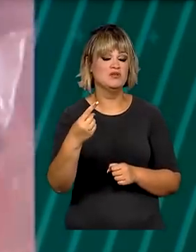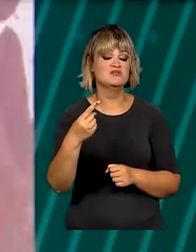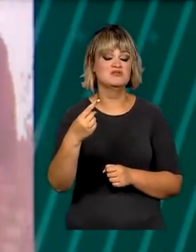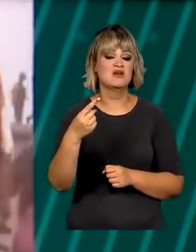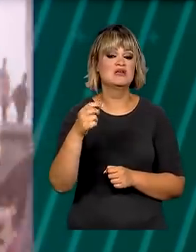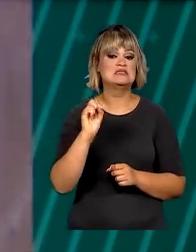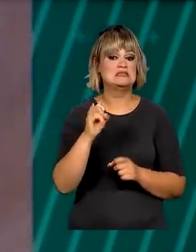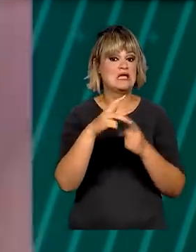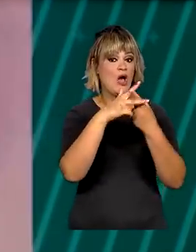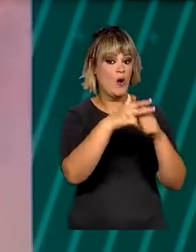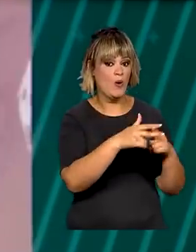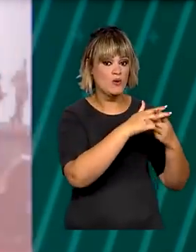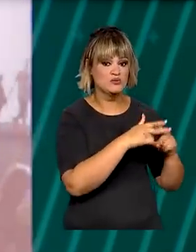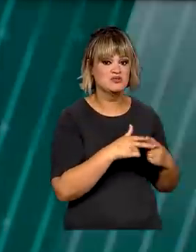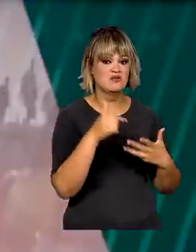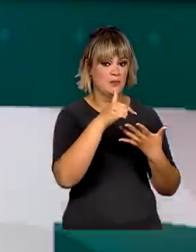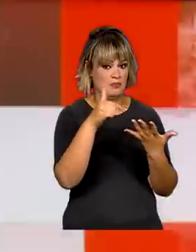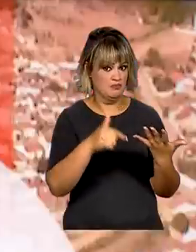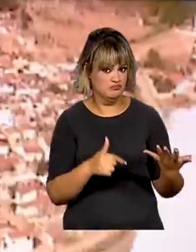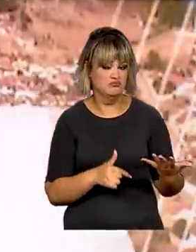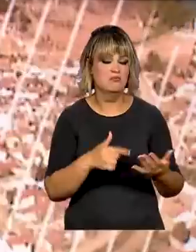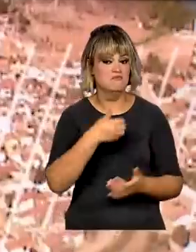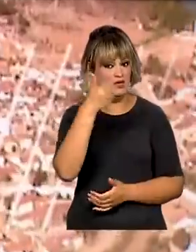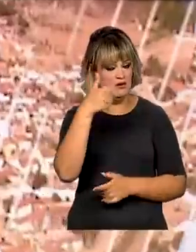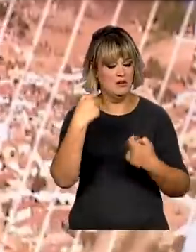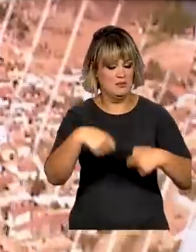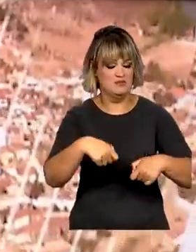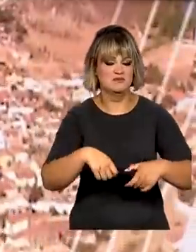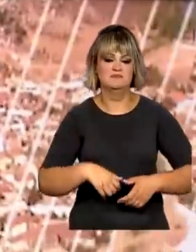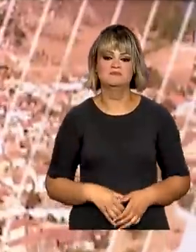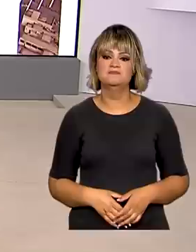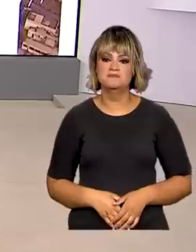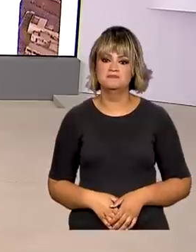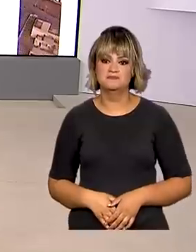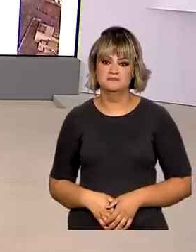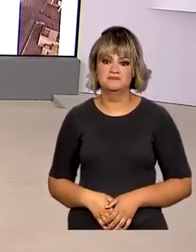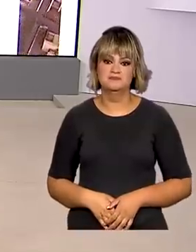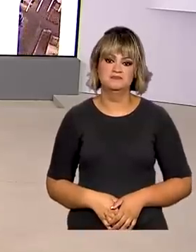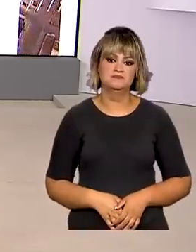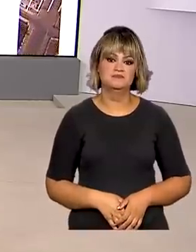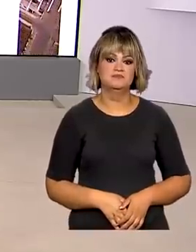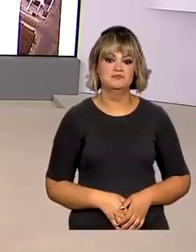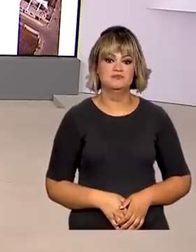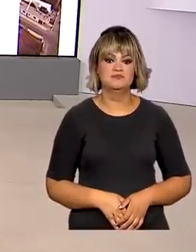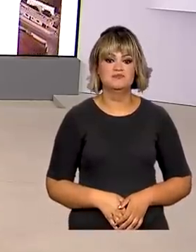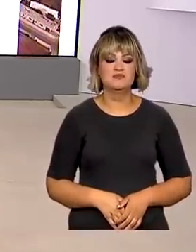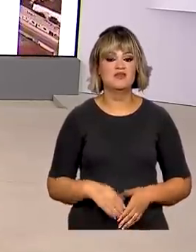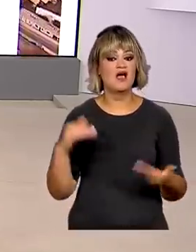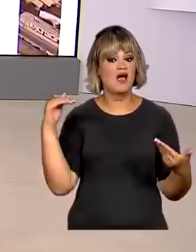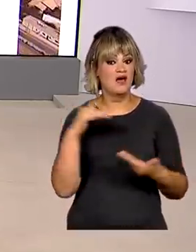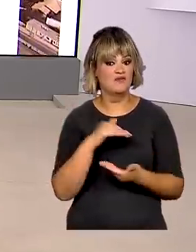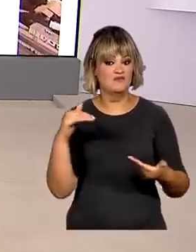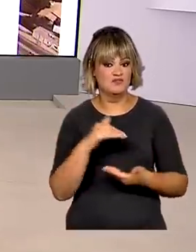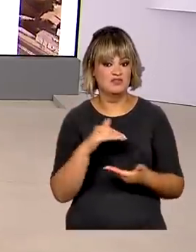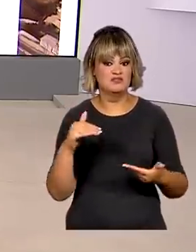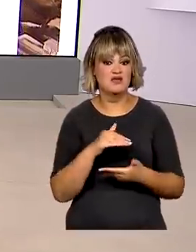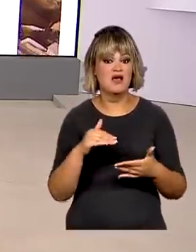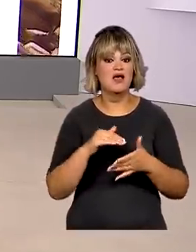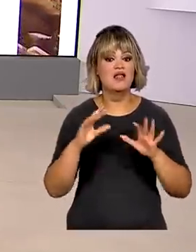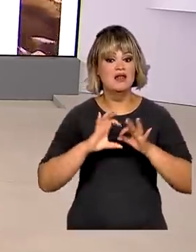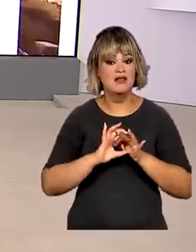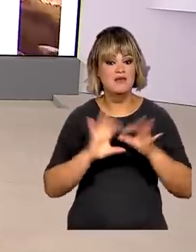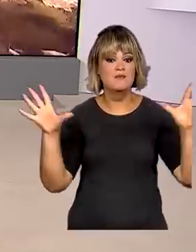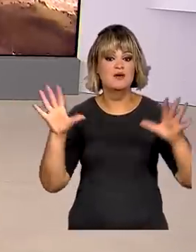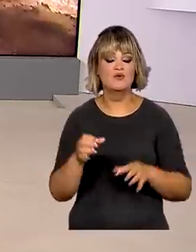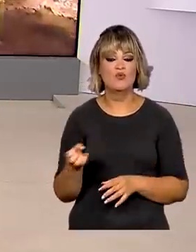clientes se as operadoras apresentarem melhora no atendimento. E a ANVIS, a Agência Nacional de